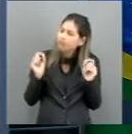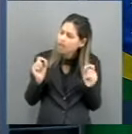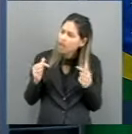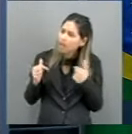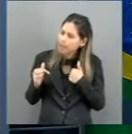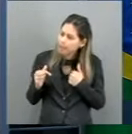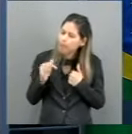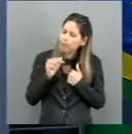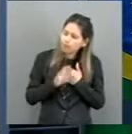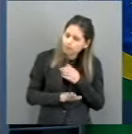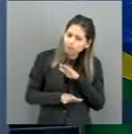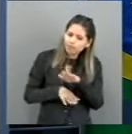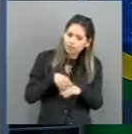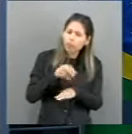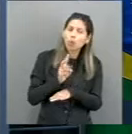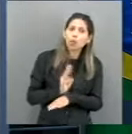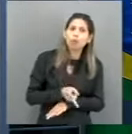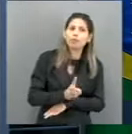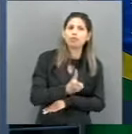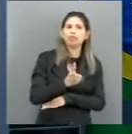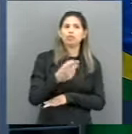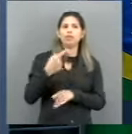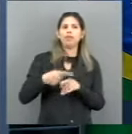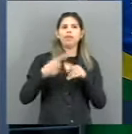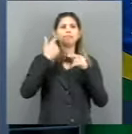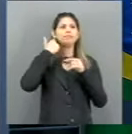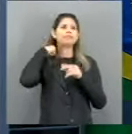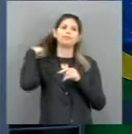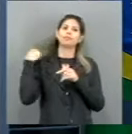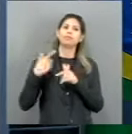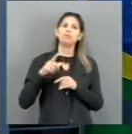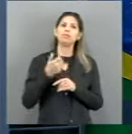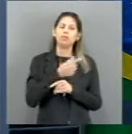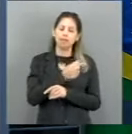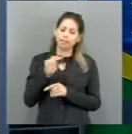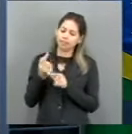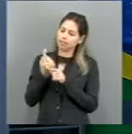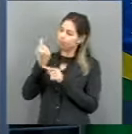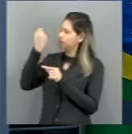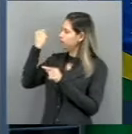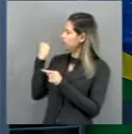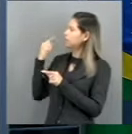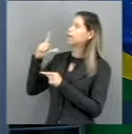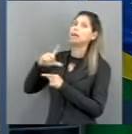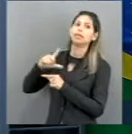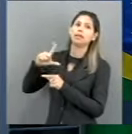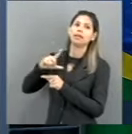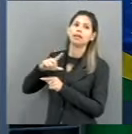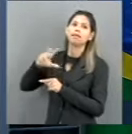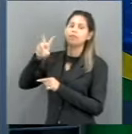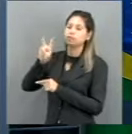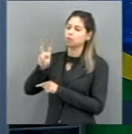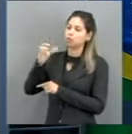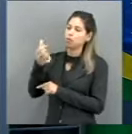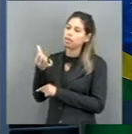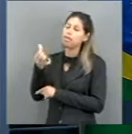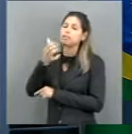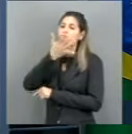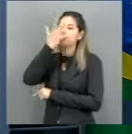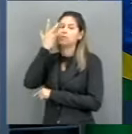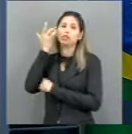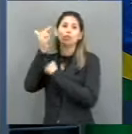em frente, senhor presidente. Na semana passada, 56 trabalhadores foram também encontrados